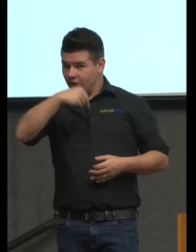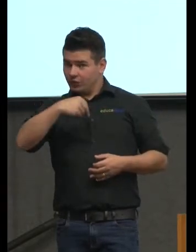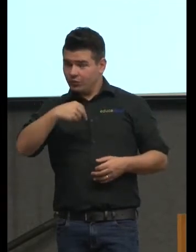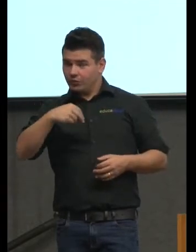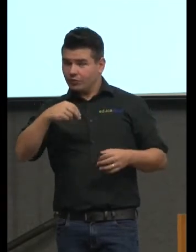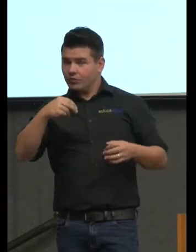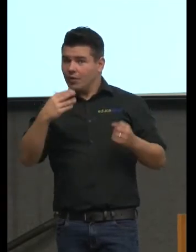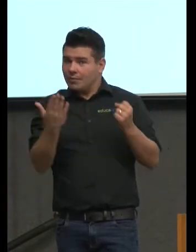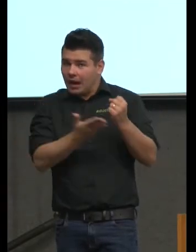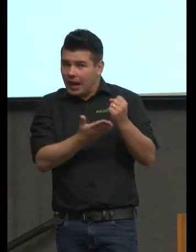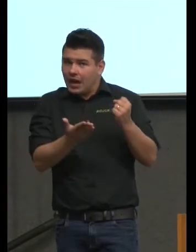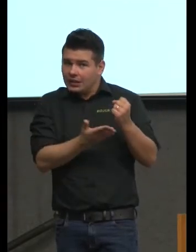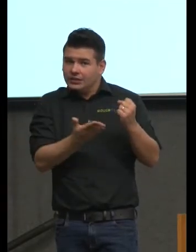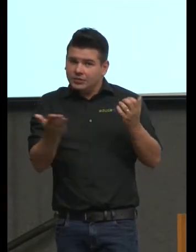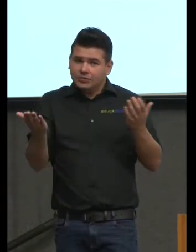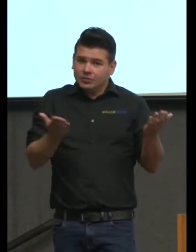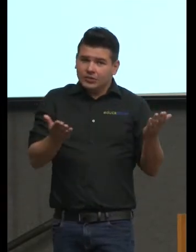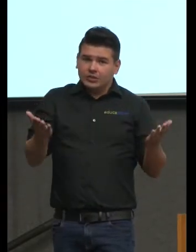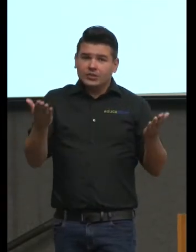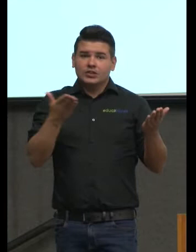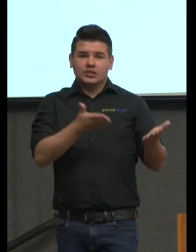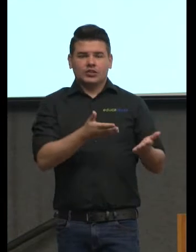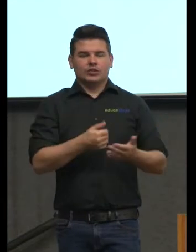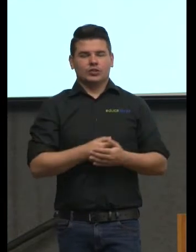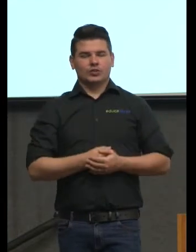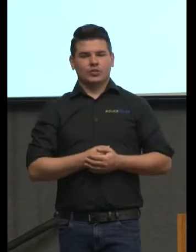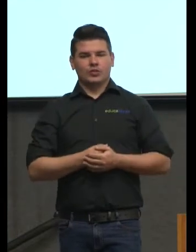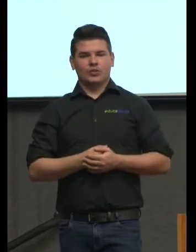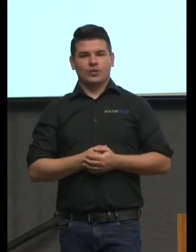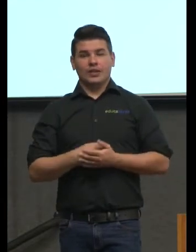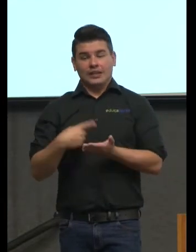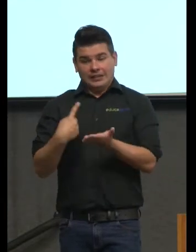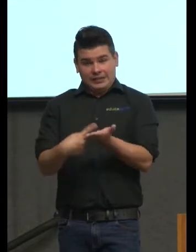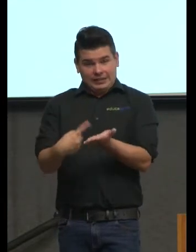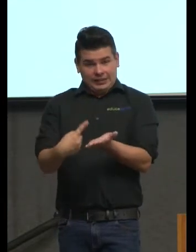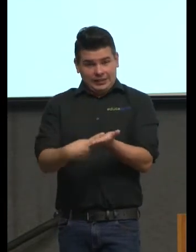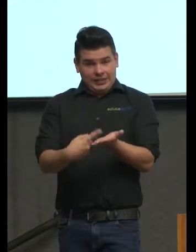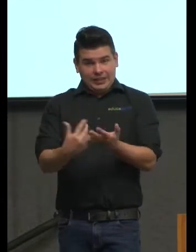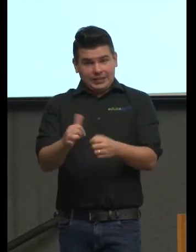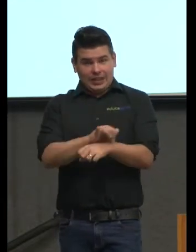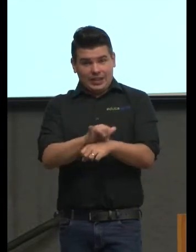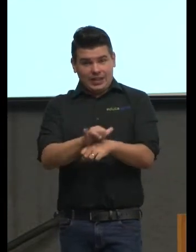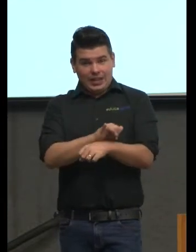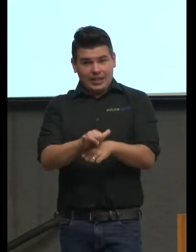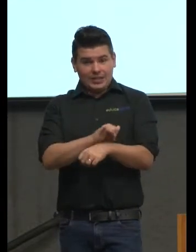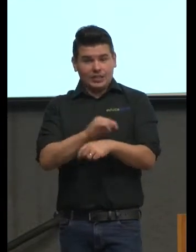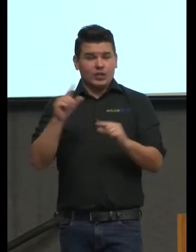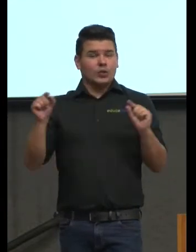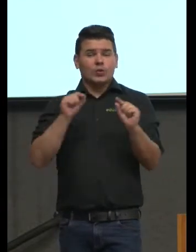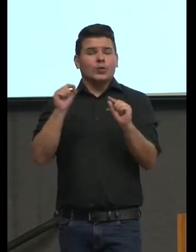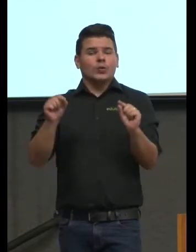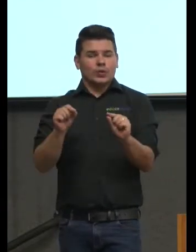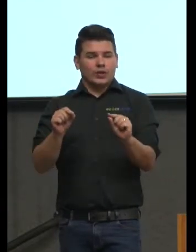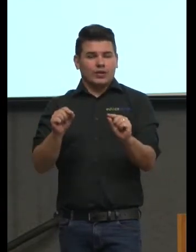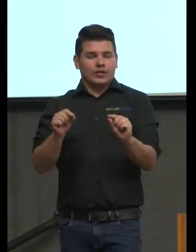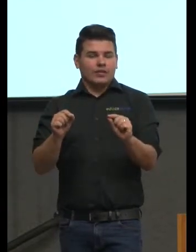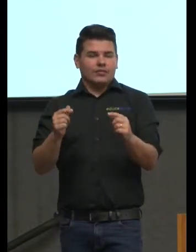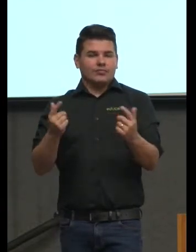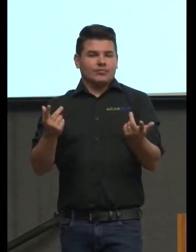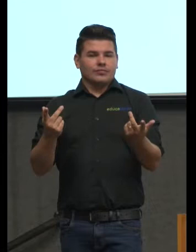isso e planejar e avaliar portanto tem como como